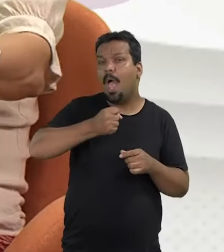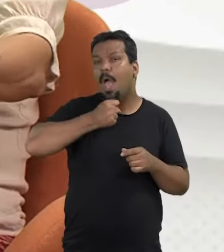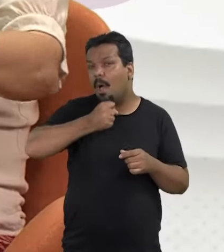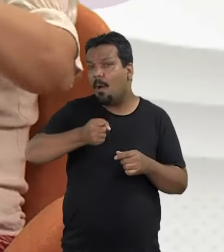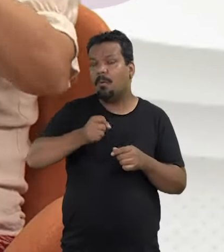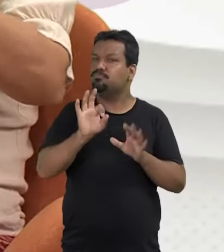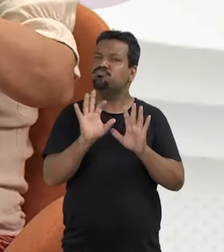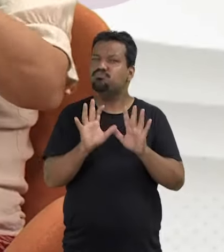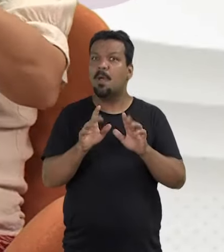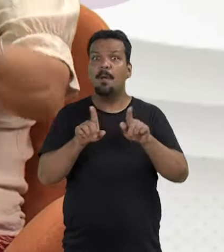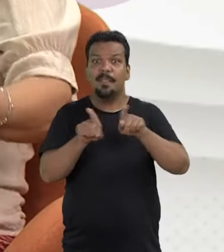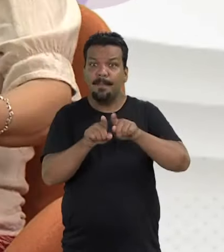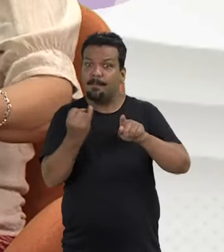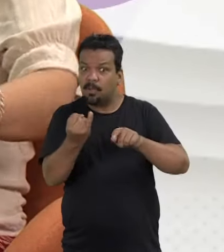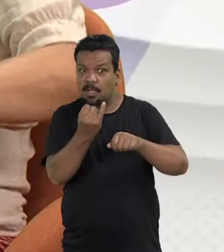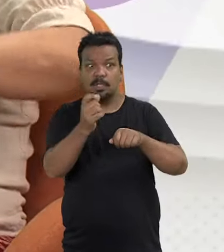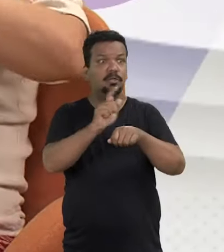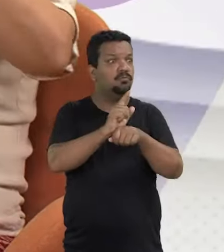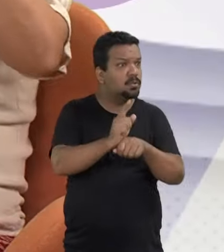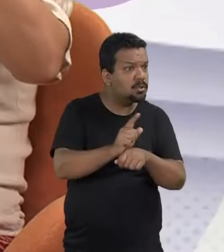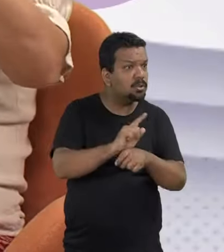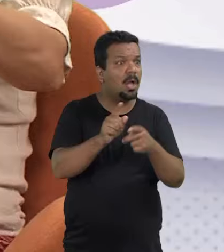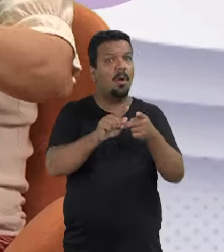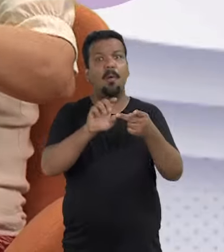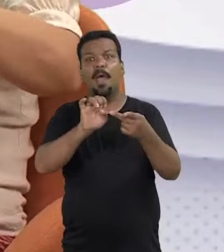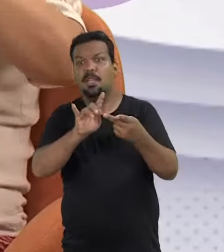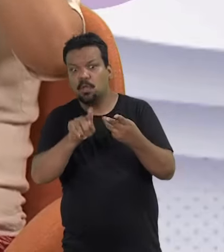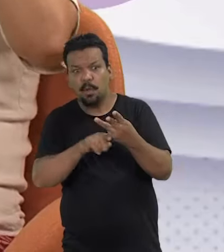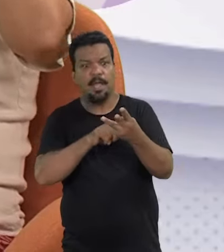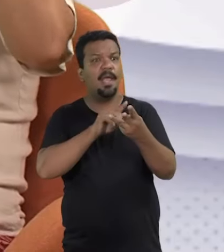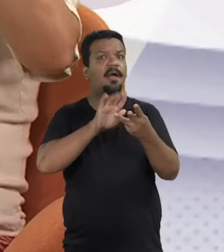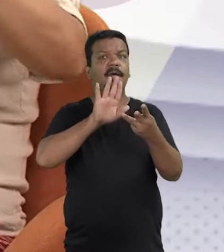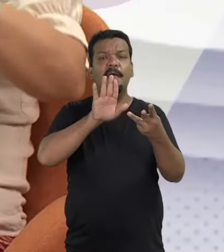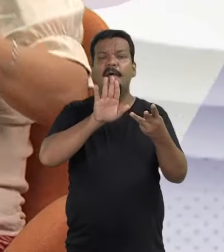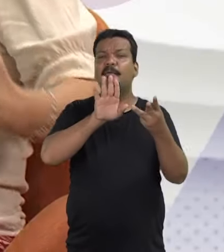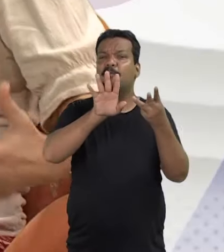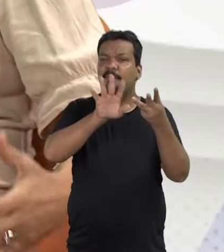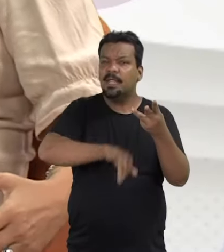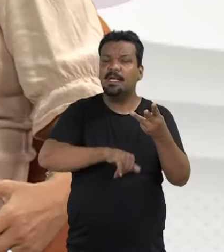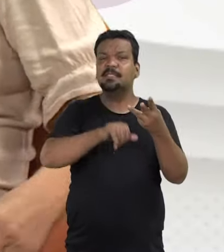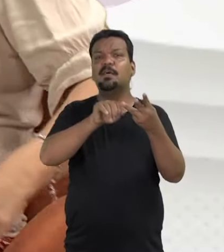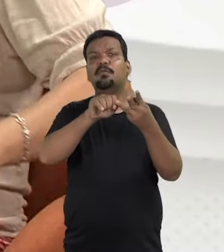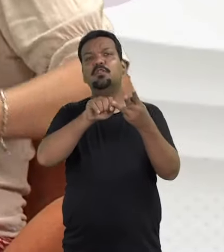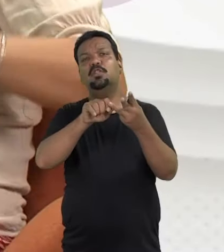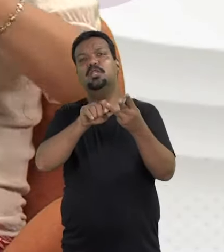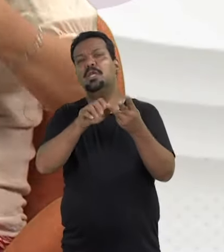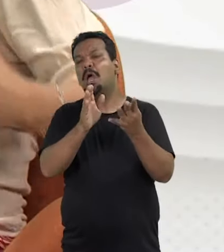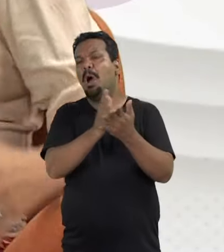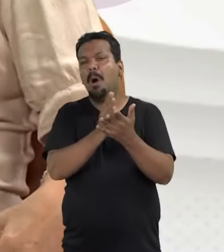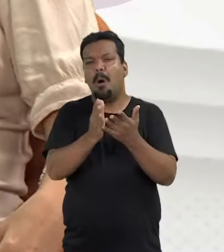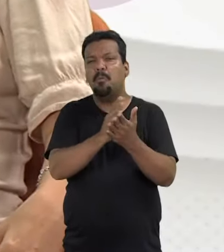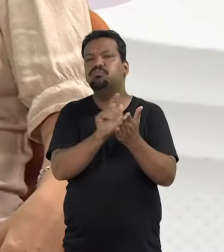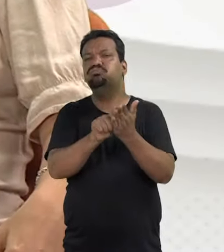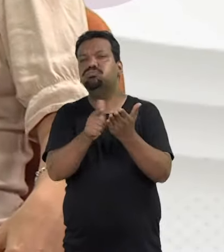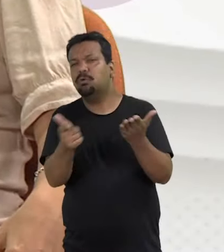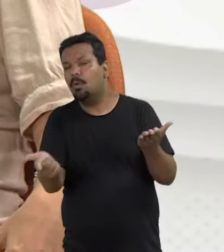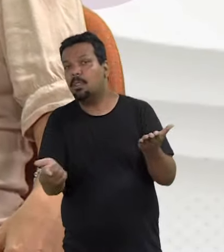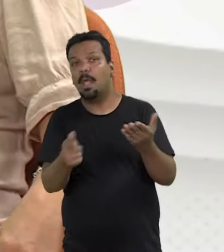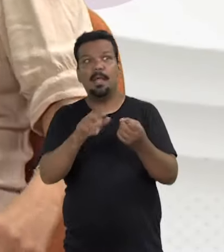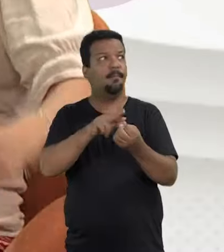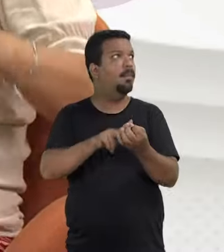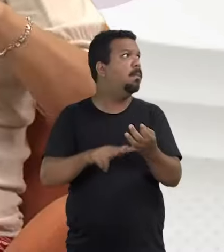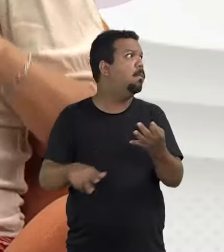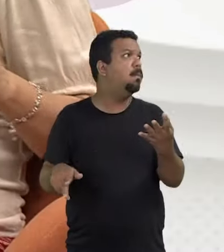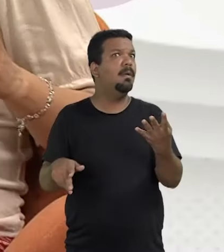repórteres, mas em cargos de gestão, na editoria, no fechamento de alguns jornais e cadernos,